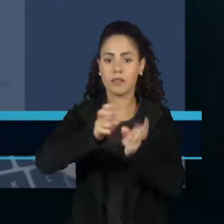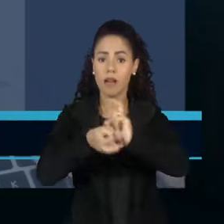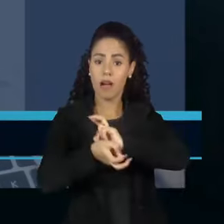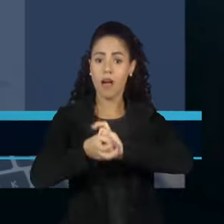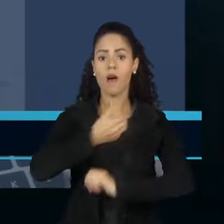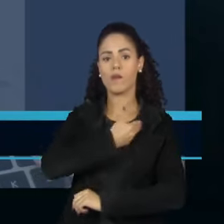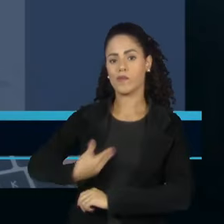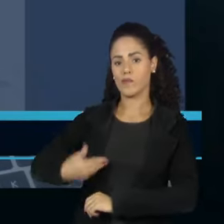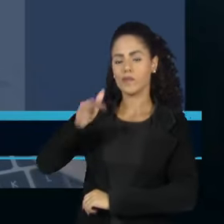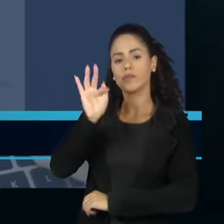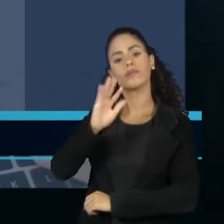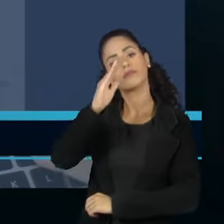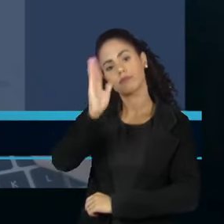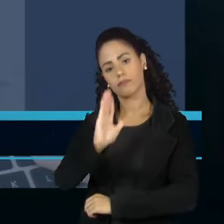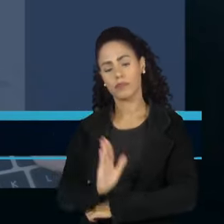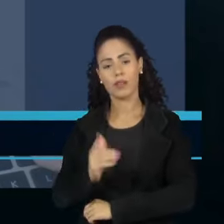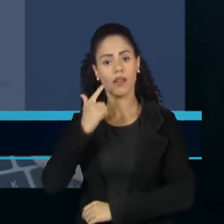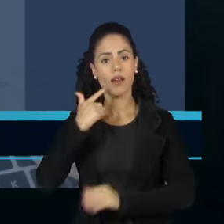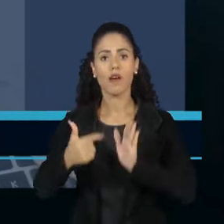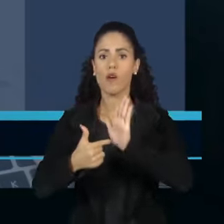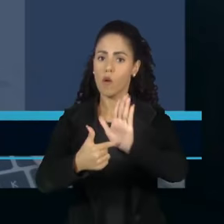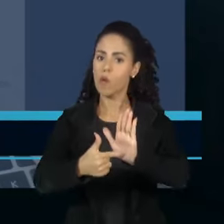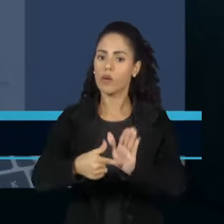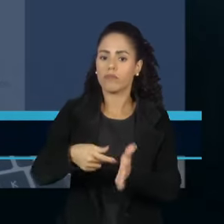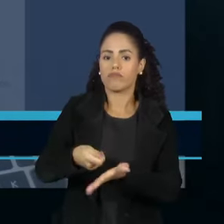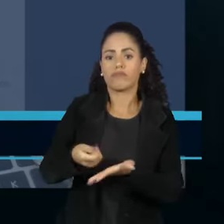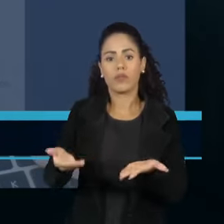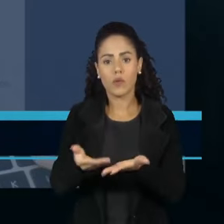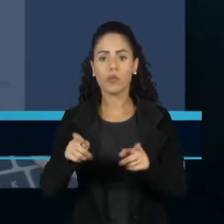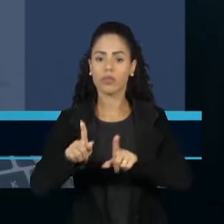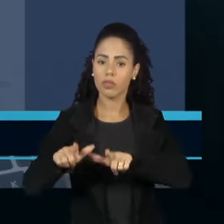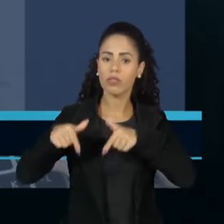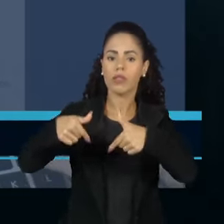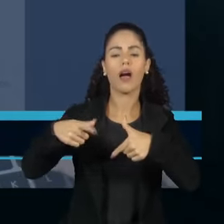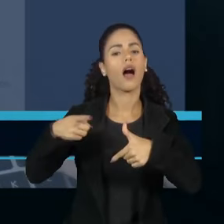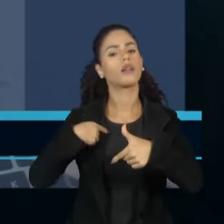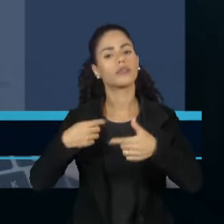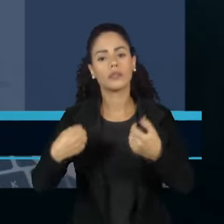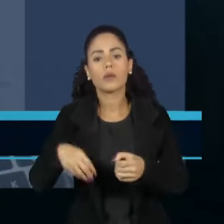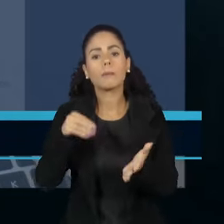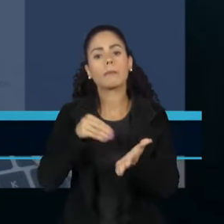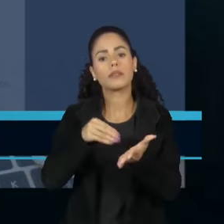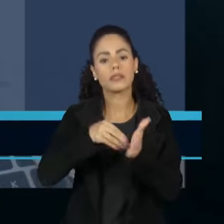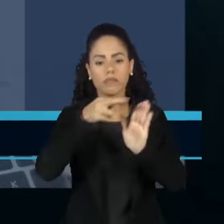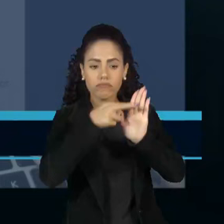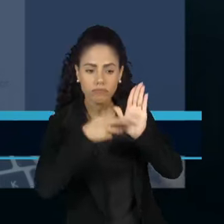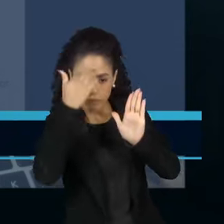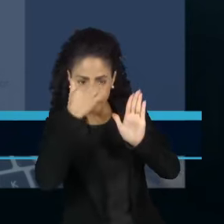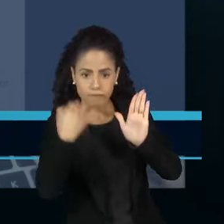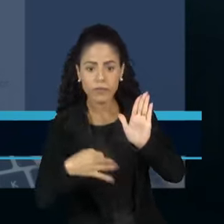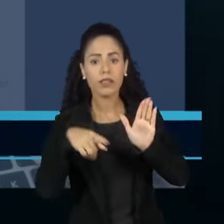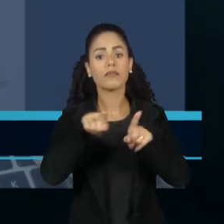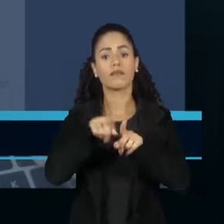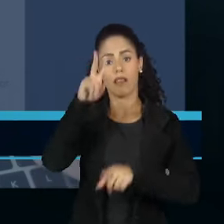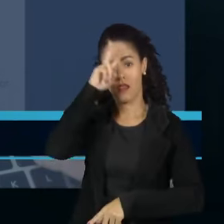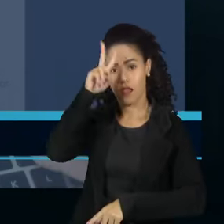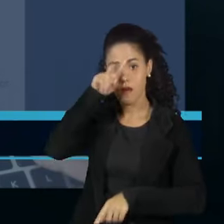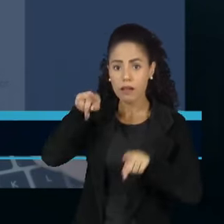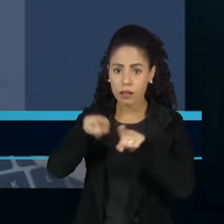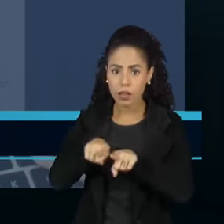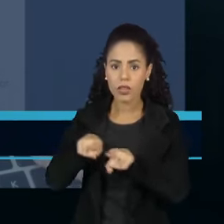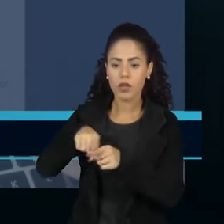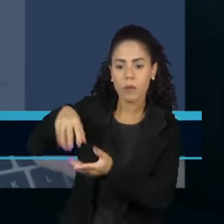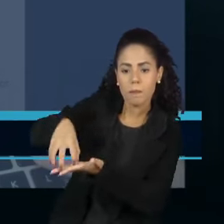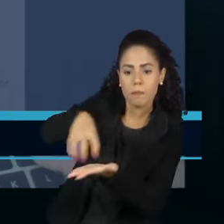governo brasileiro condena, nos mais firmes termos, a ação que viola convenções internacionais. Lembra que os locais de uma